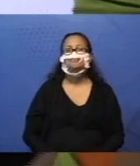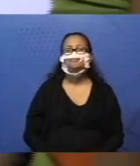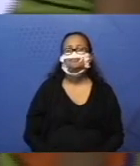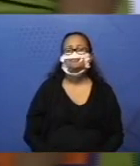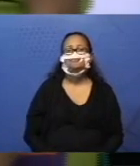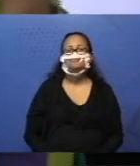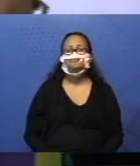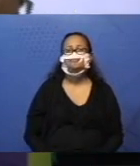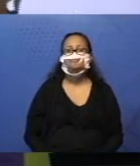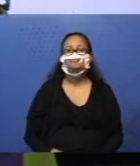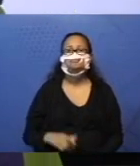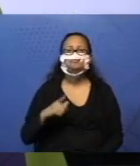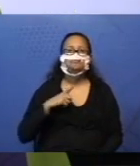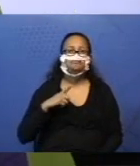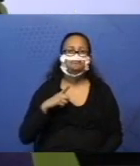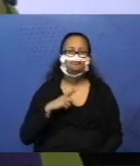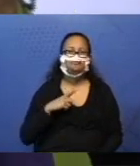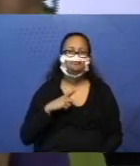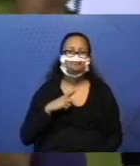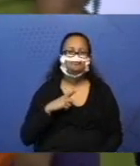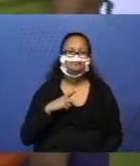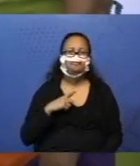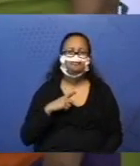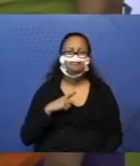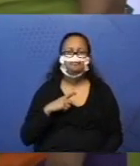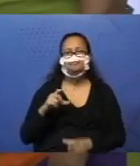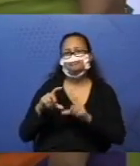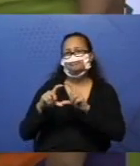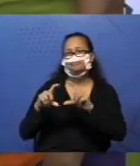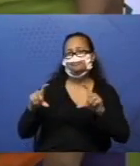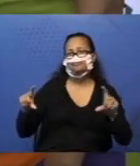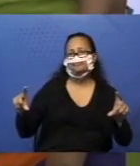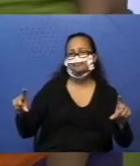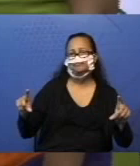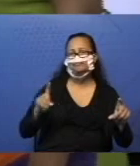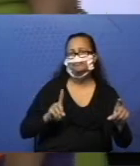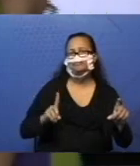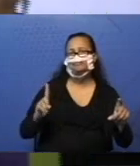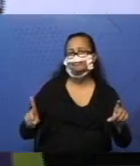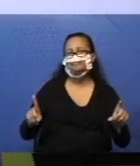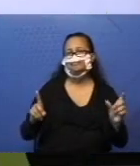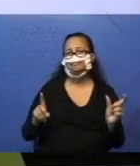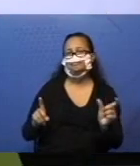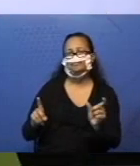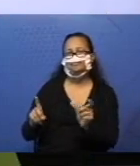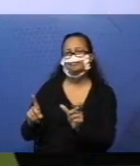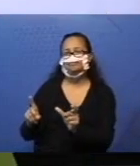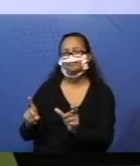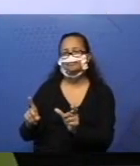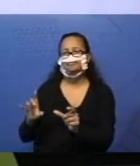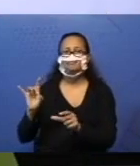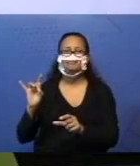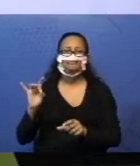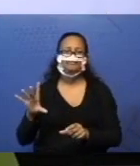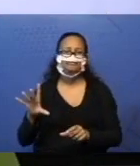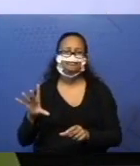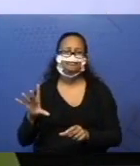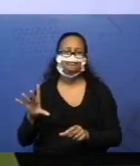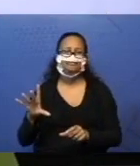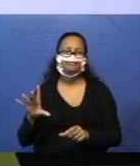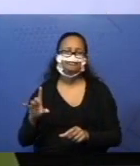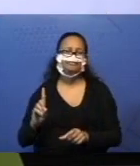Então, se eu tenho uma linha de 11 quadrinhos e eu só ocupei um